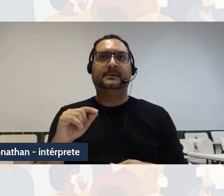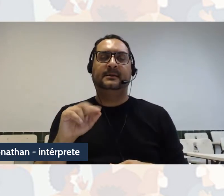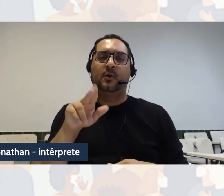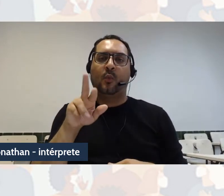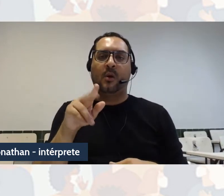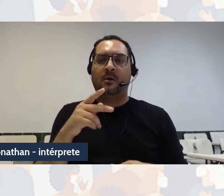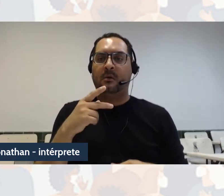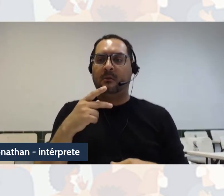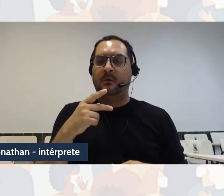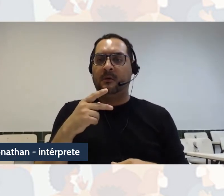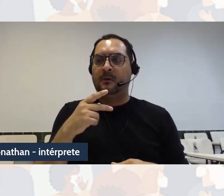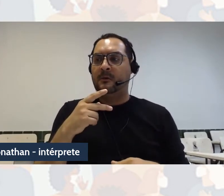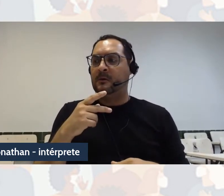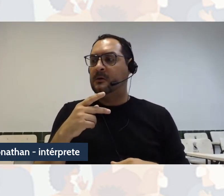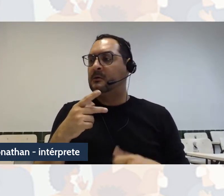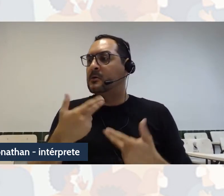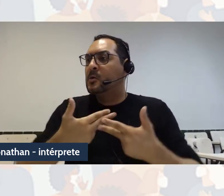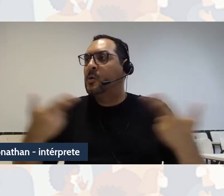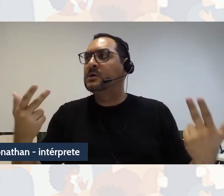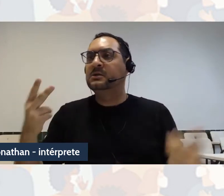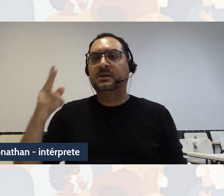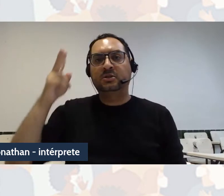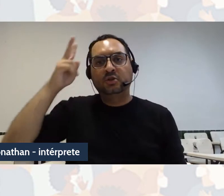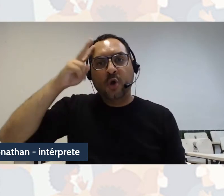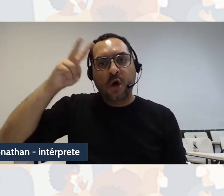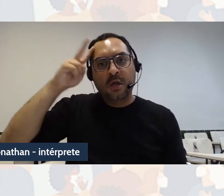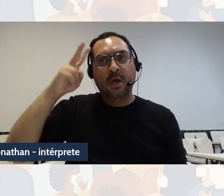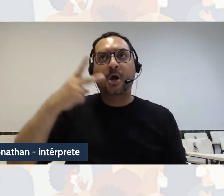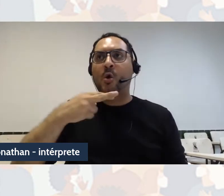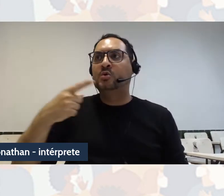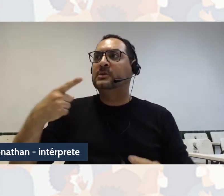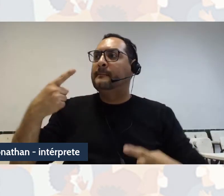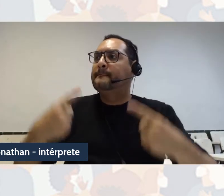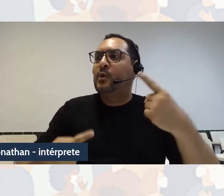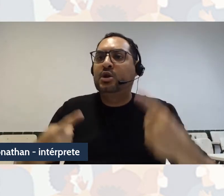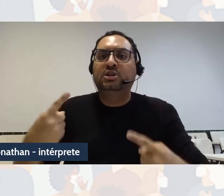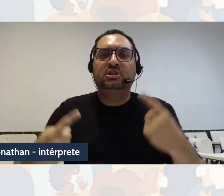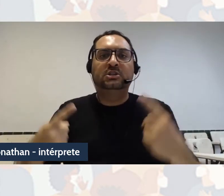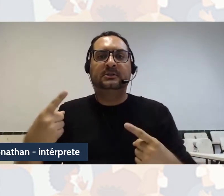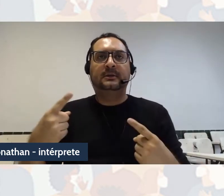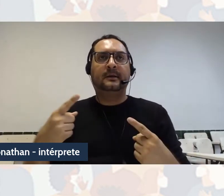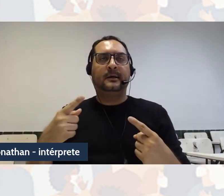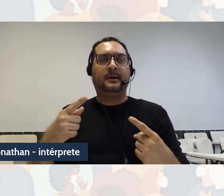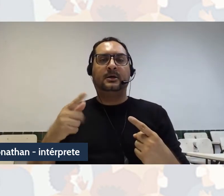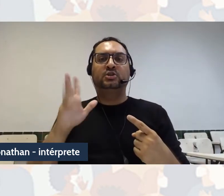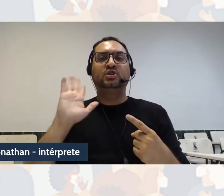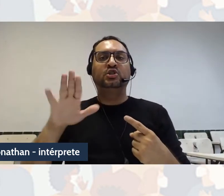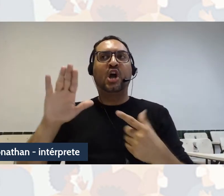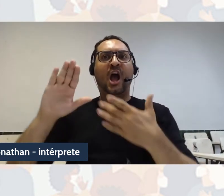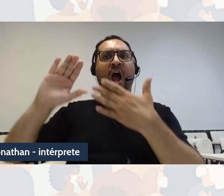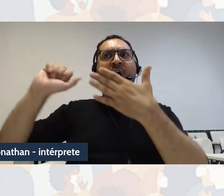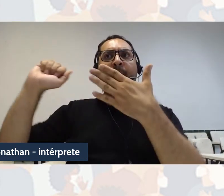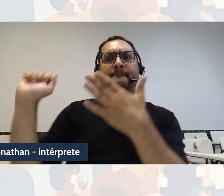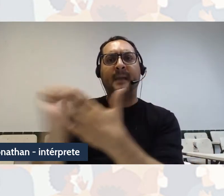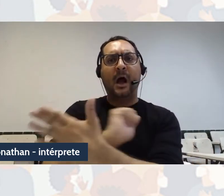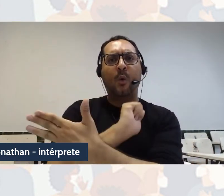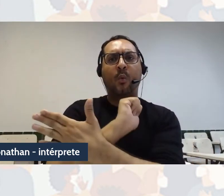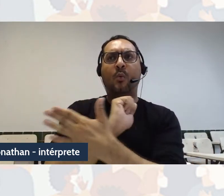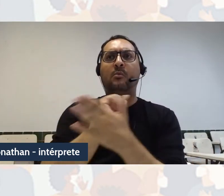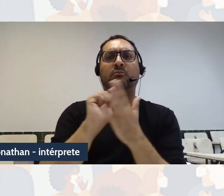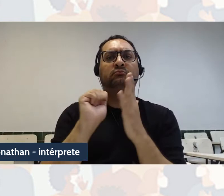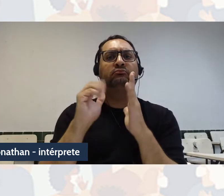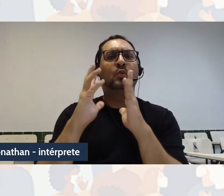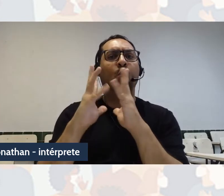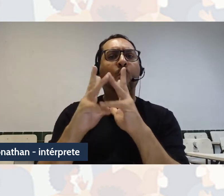aquilo que foi histórica, política, estética, humanamente apagado, excluído, ou a